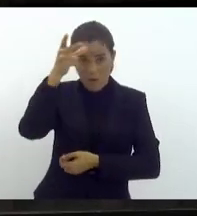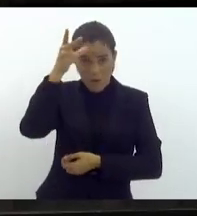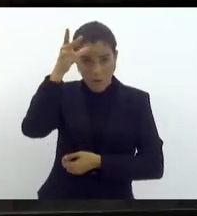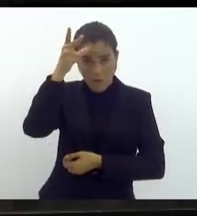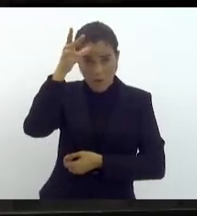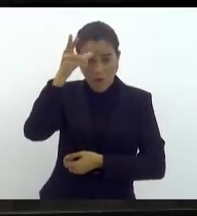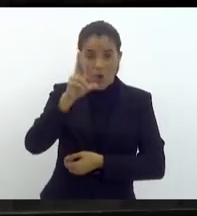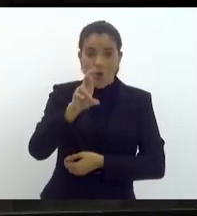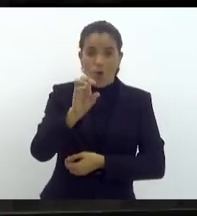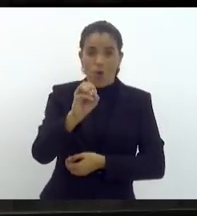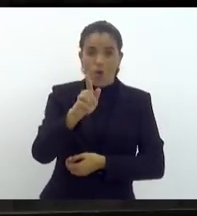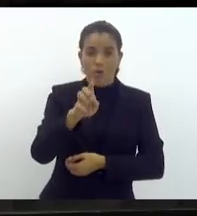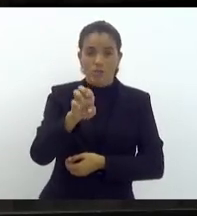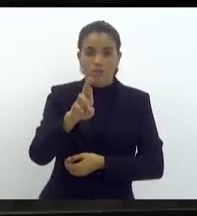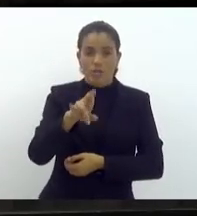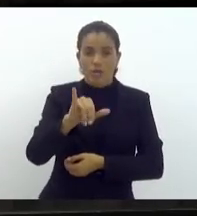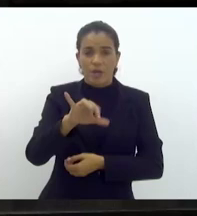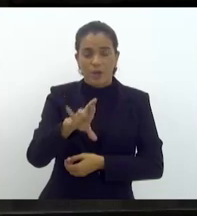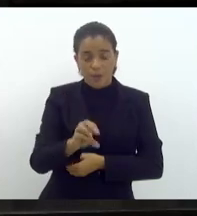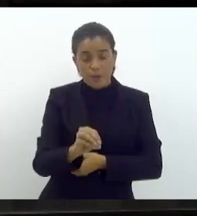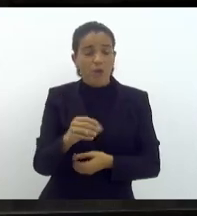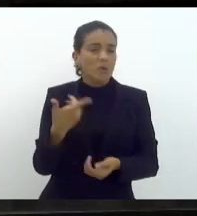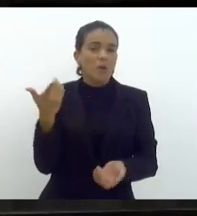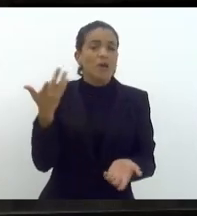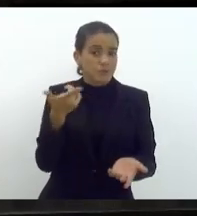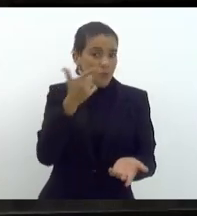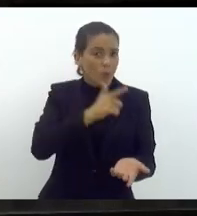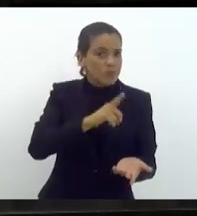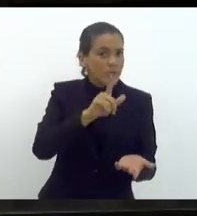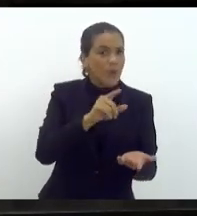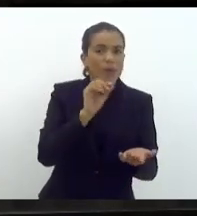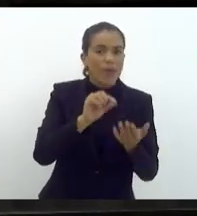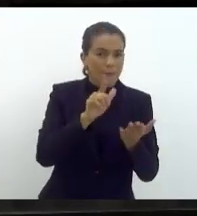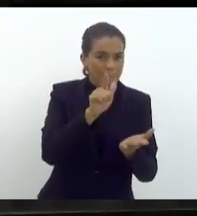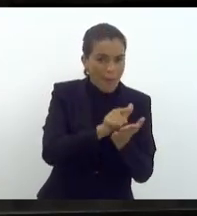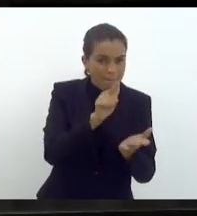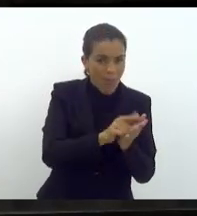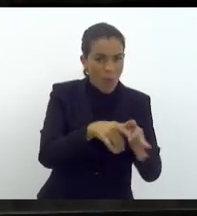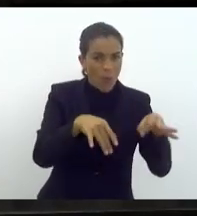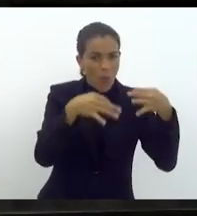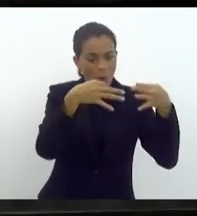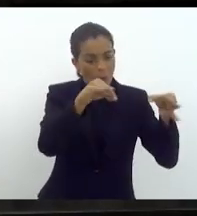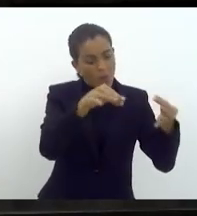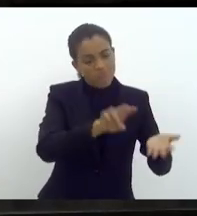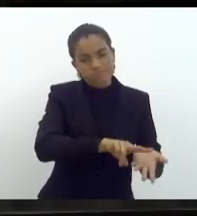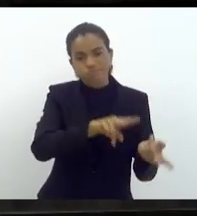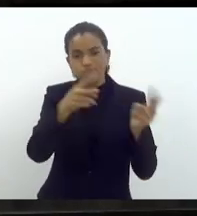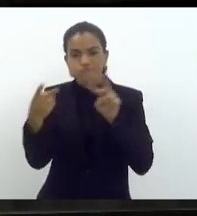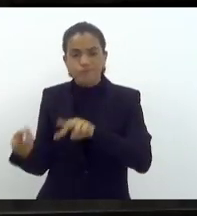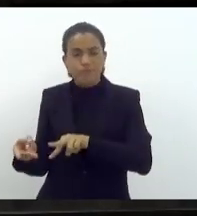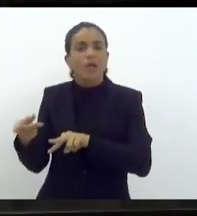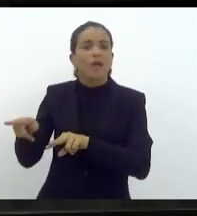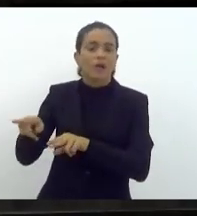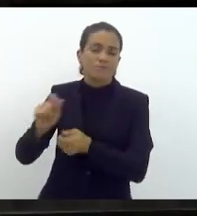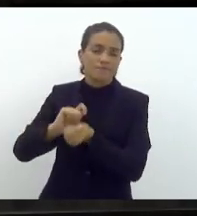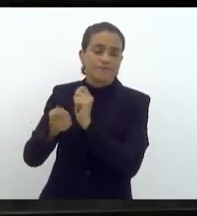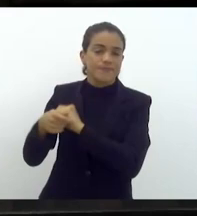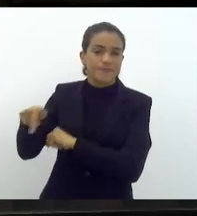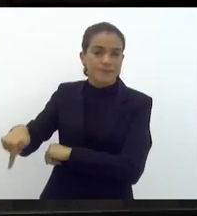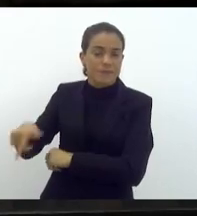Boa. E nós conseguimos tirar isso do papel, um sonho, eu como morador daquela região, conseguir levar